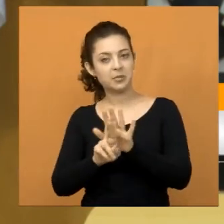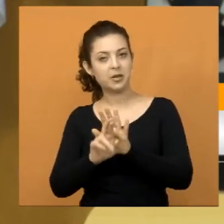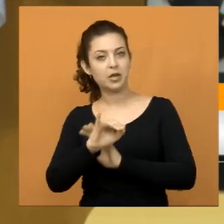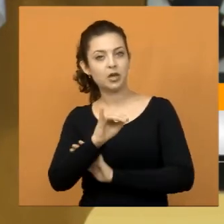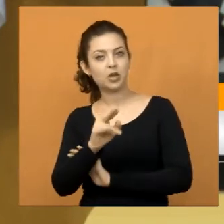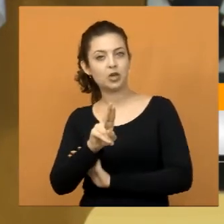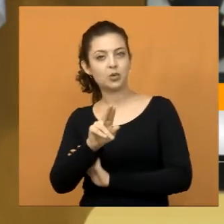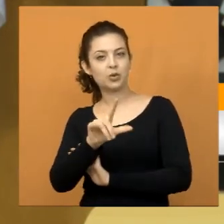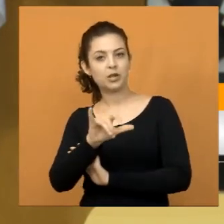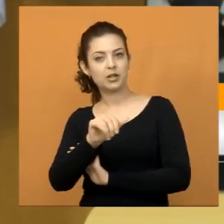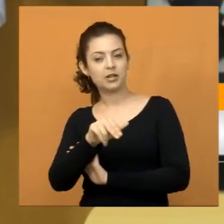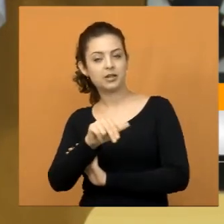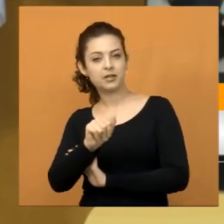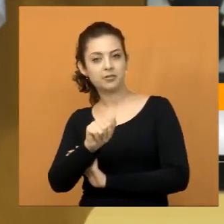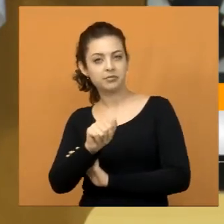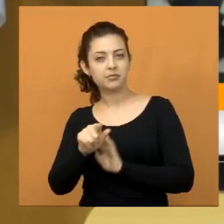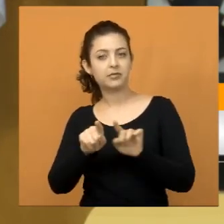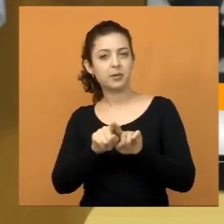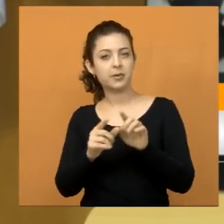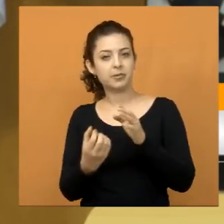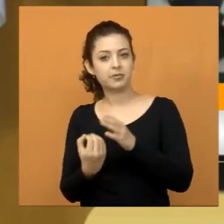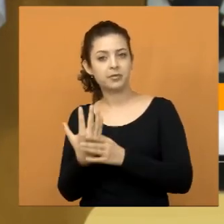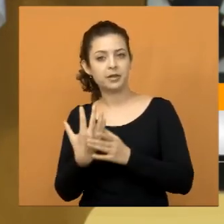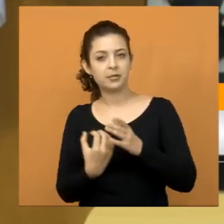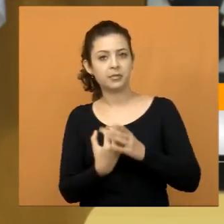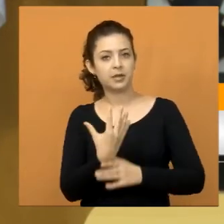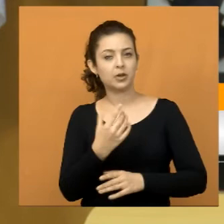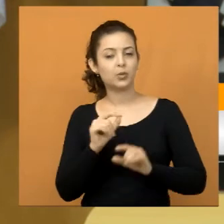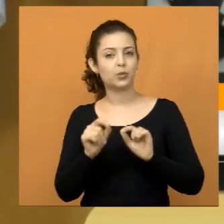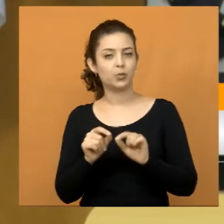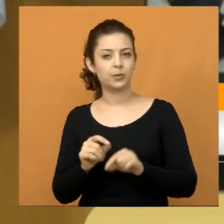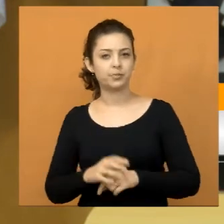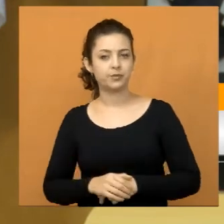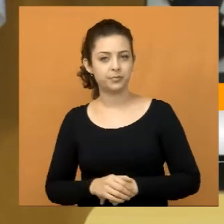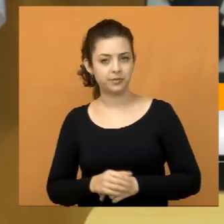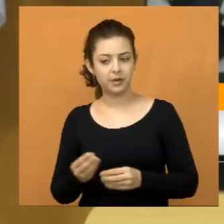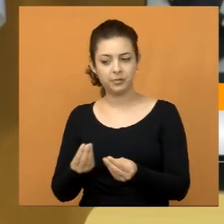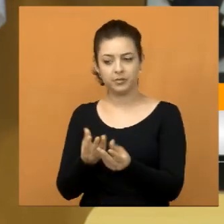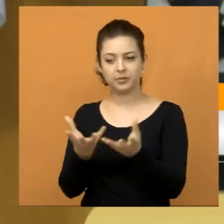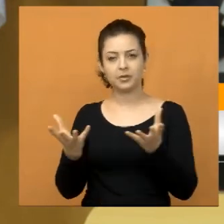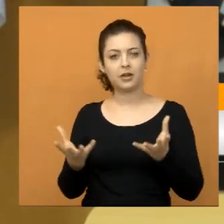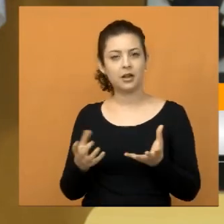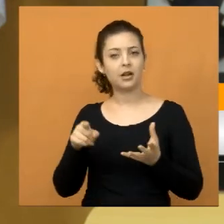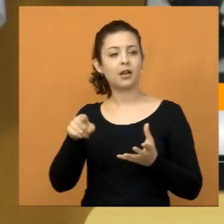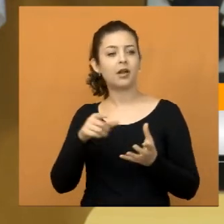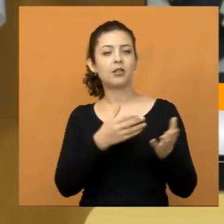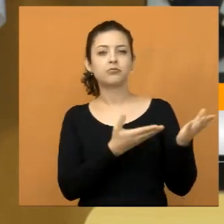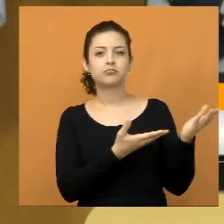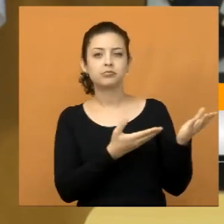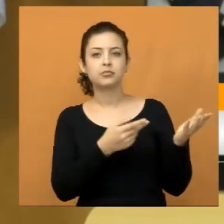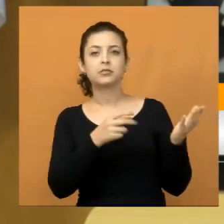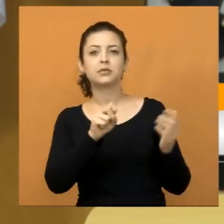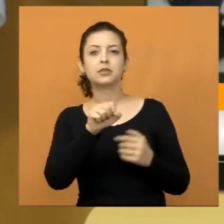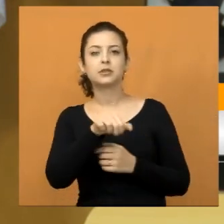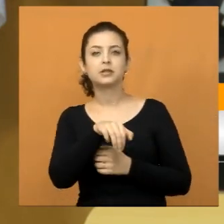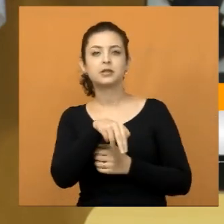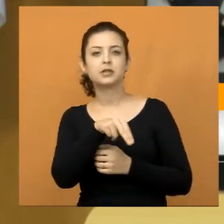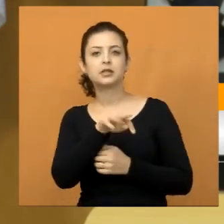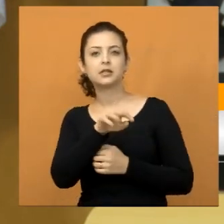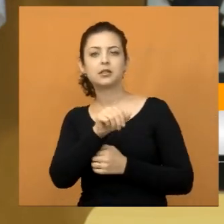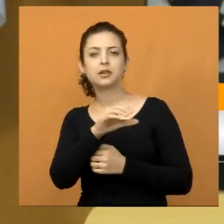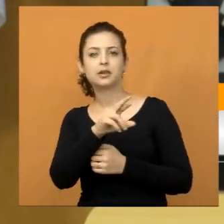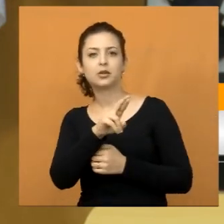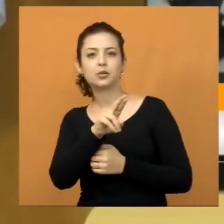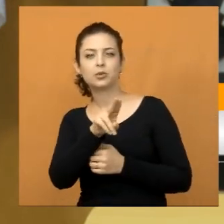Patrícia Juliane, que implantaram aquele benefício ali no Santa Cruz dos Lá, que, sem dúvida, vai